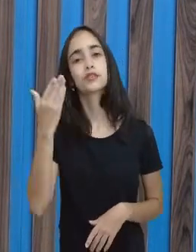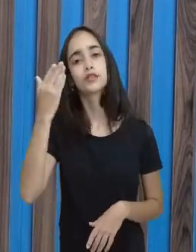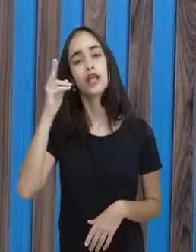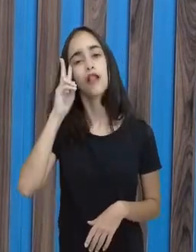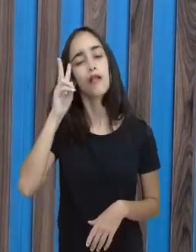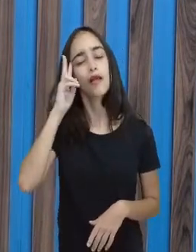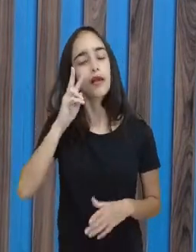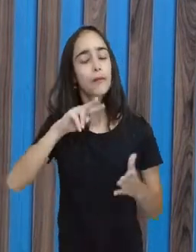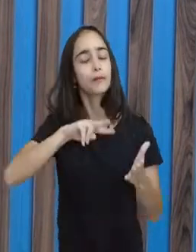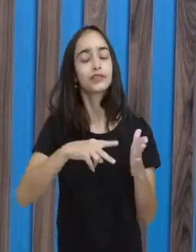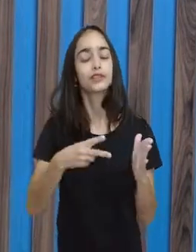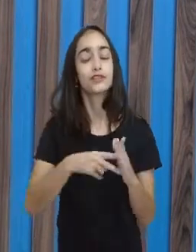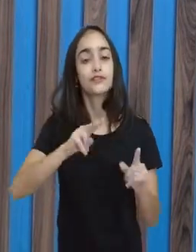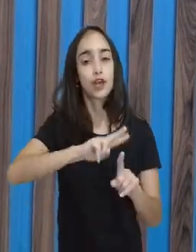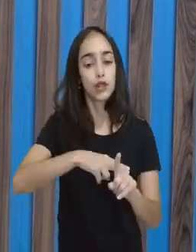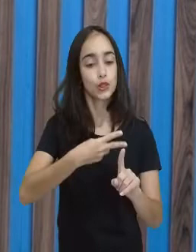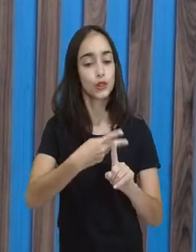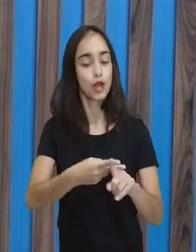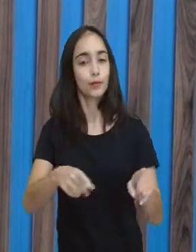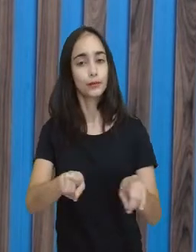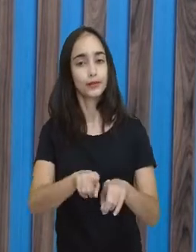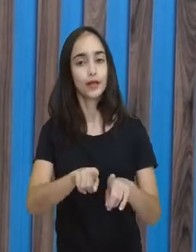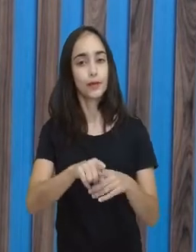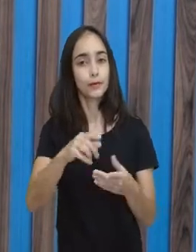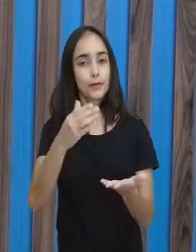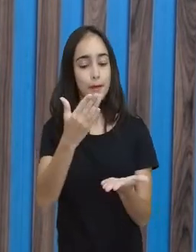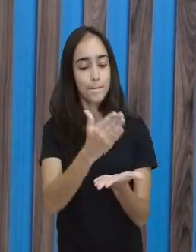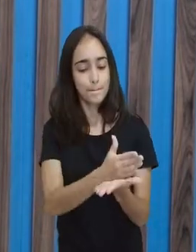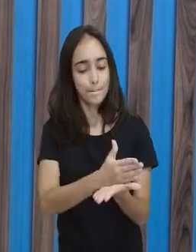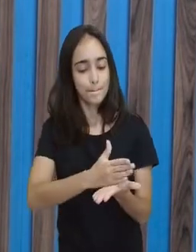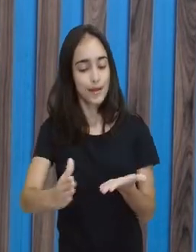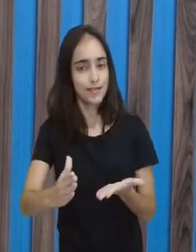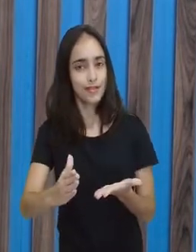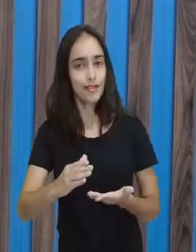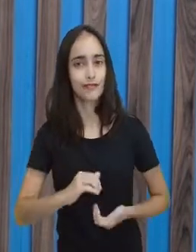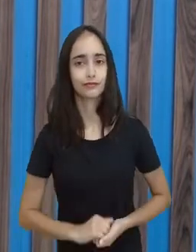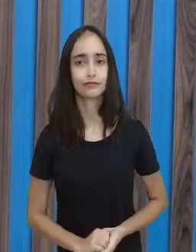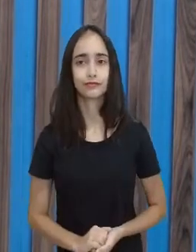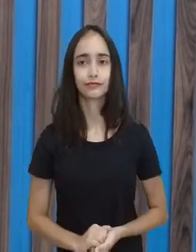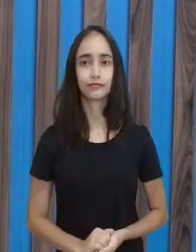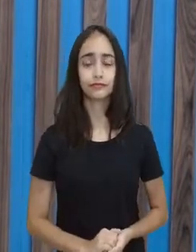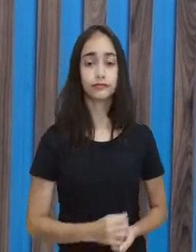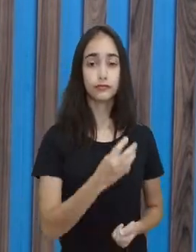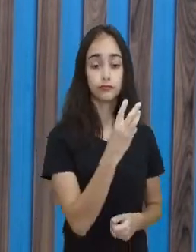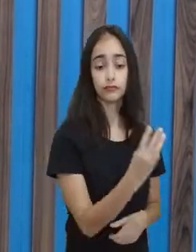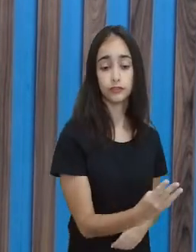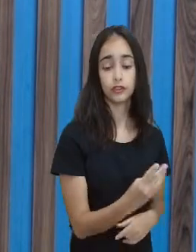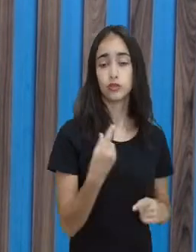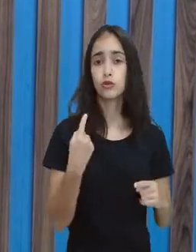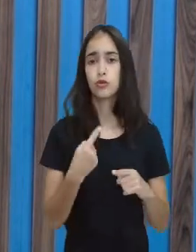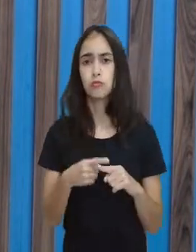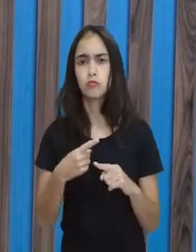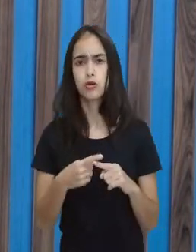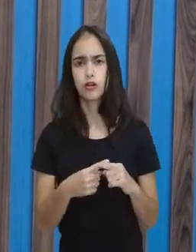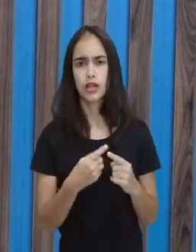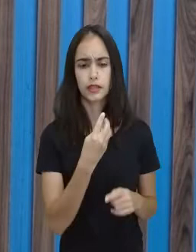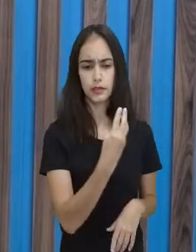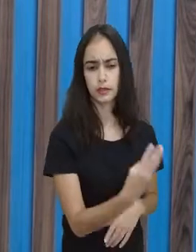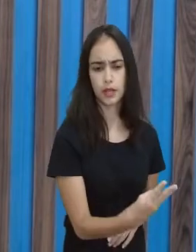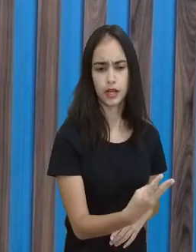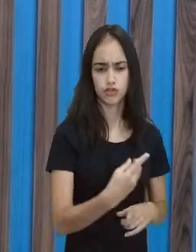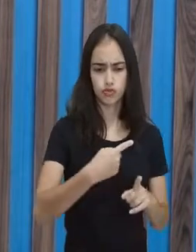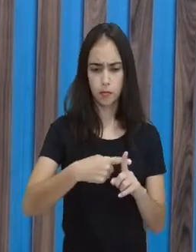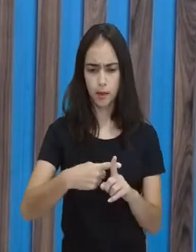metade. Então, cada um vai levar três horas, porque três mais três dá